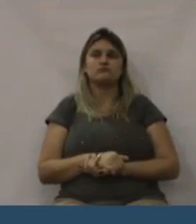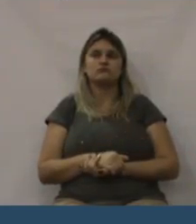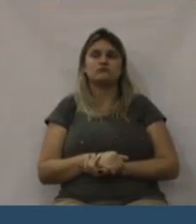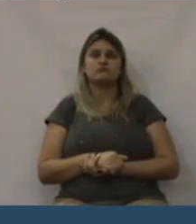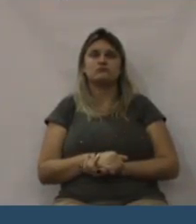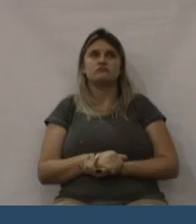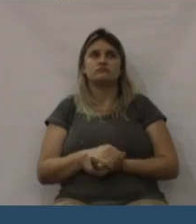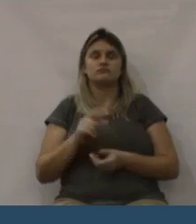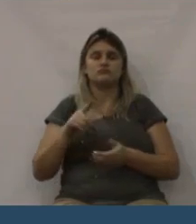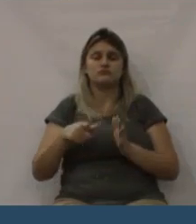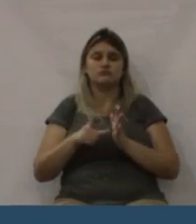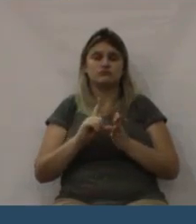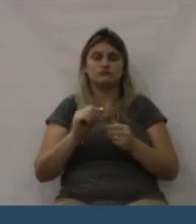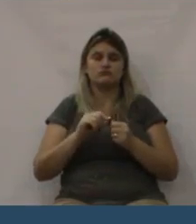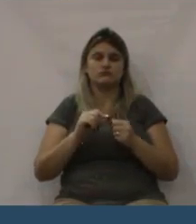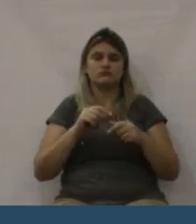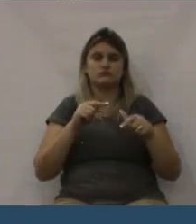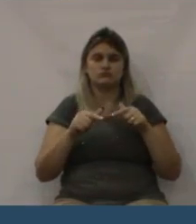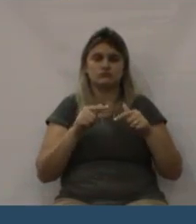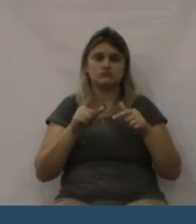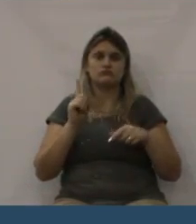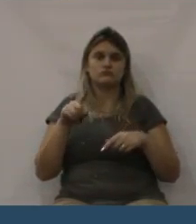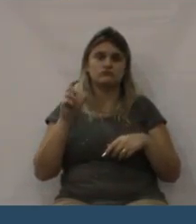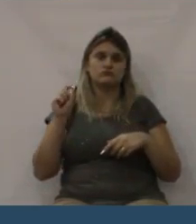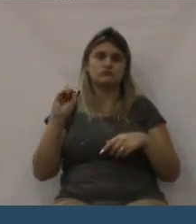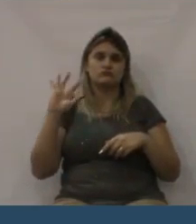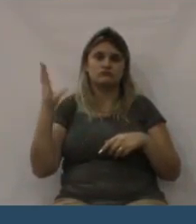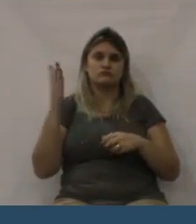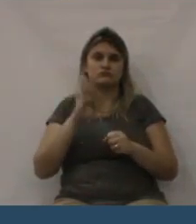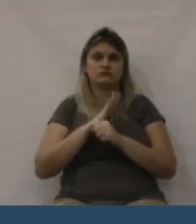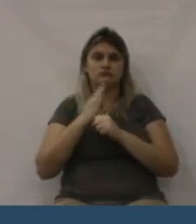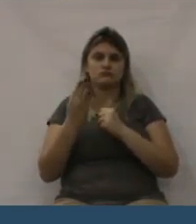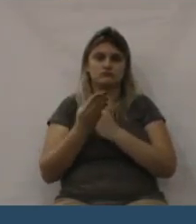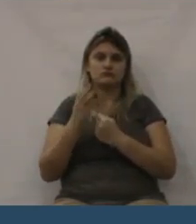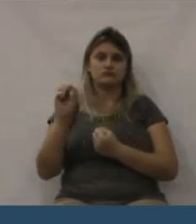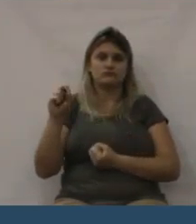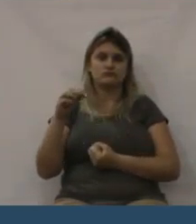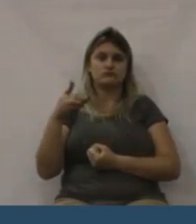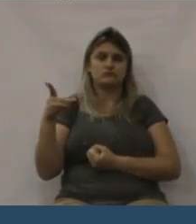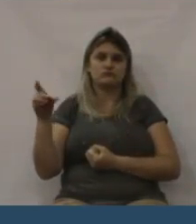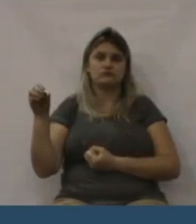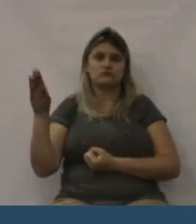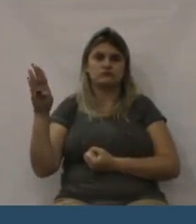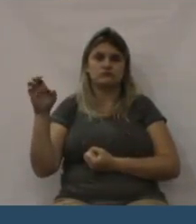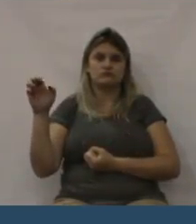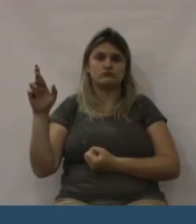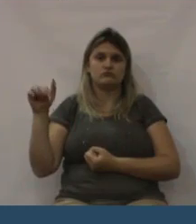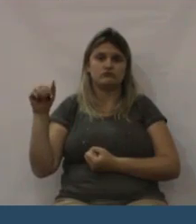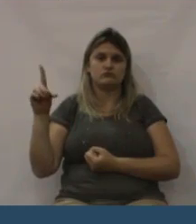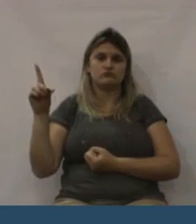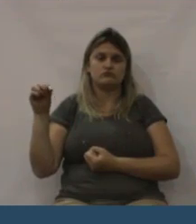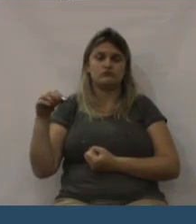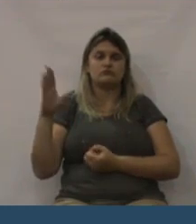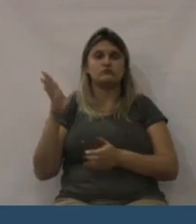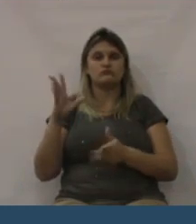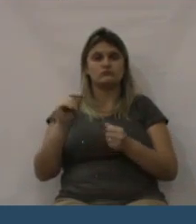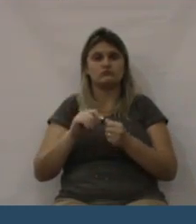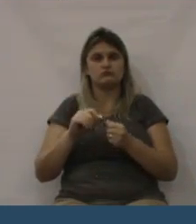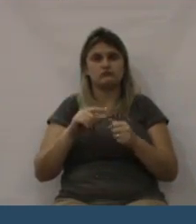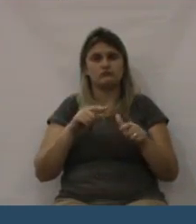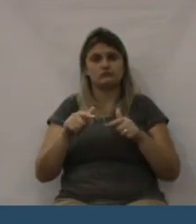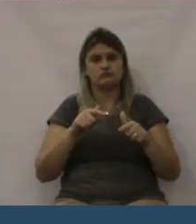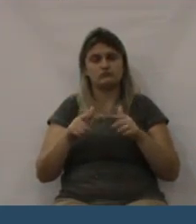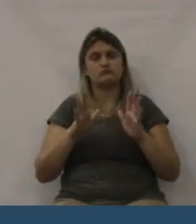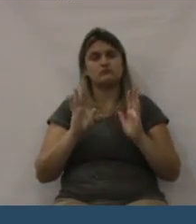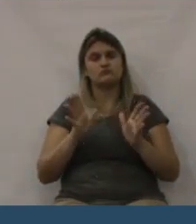grama e tal, uma boa reunião, e a população foi lá participar, só que no final ficou na